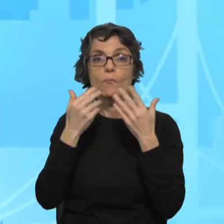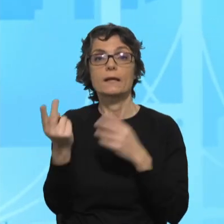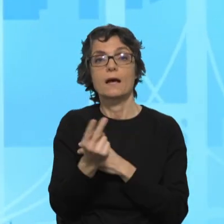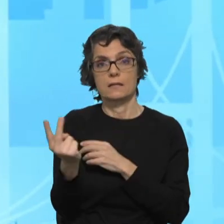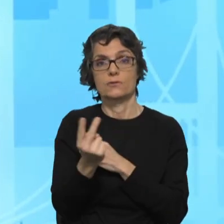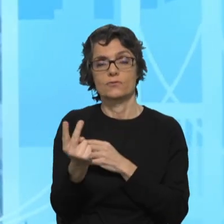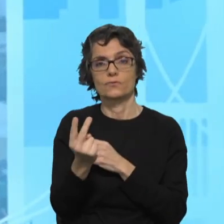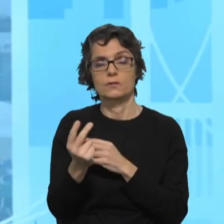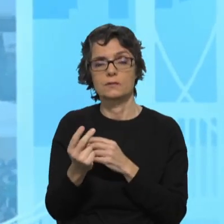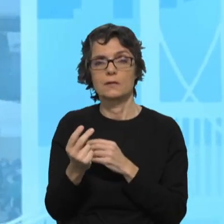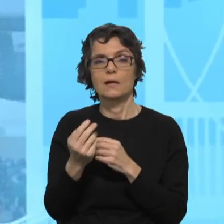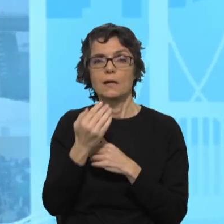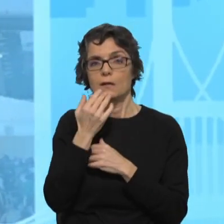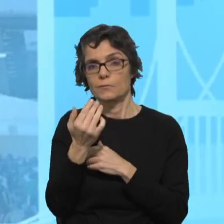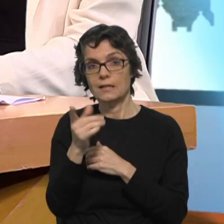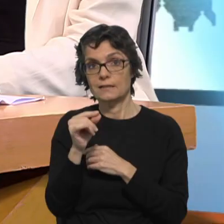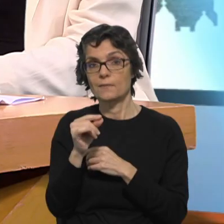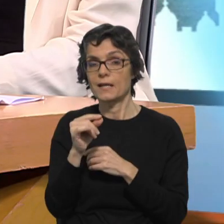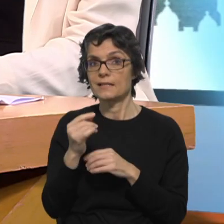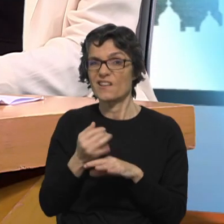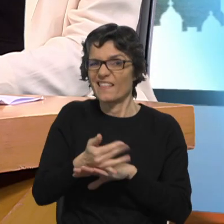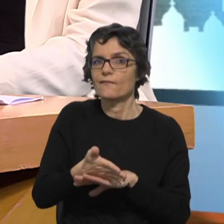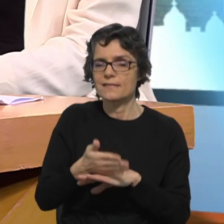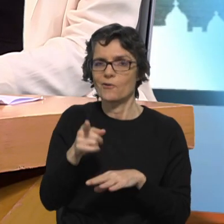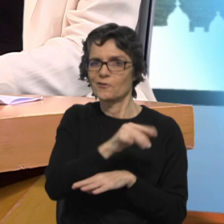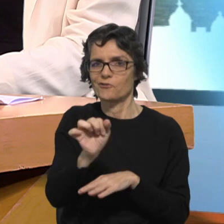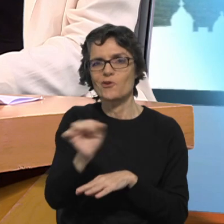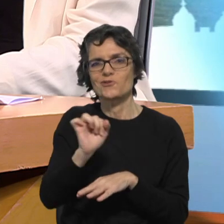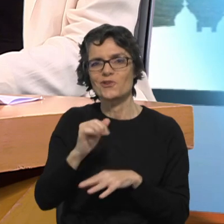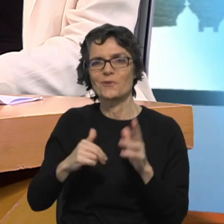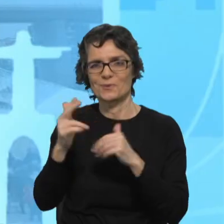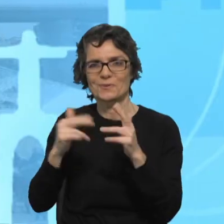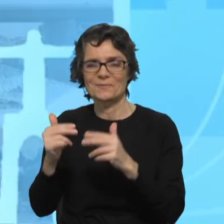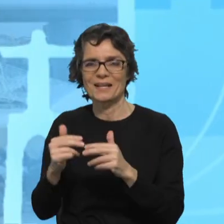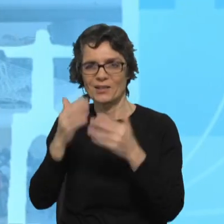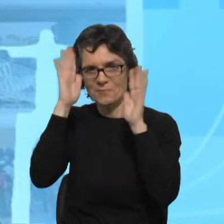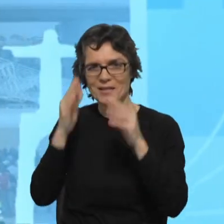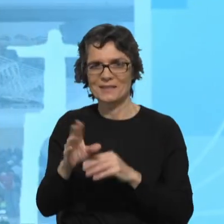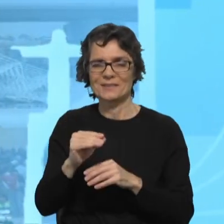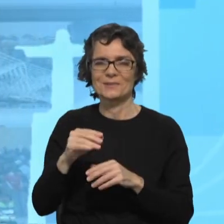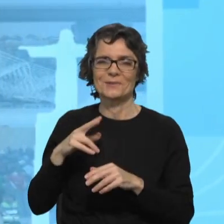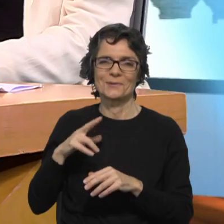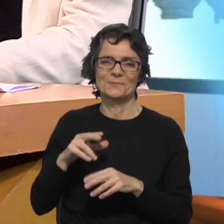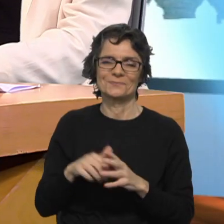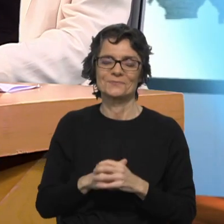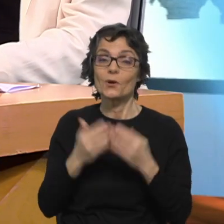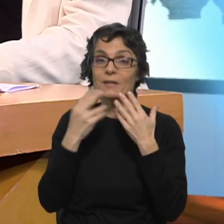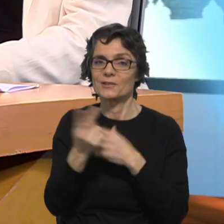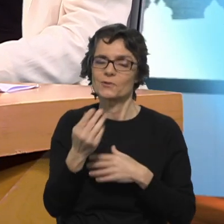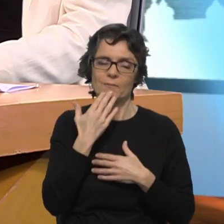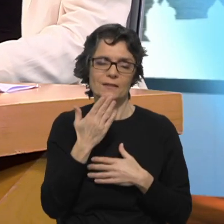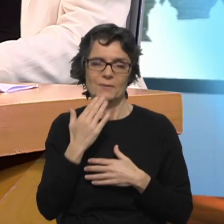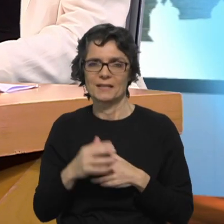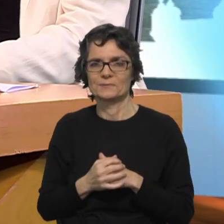partilha e a vossa intervenção também na construção do nosso Portugal Democrático, 50 anos depois 25 de Abril. Muito obrigado por terem estado aqui no programa